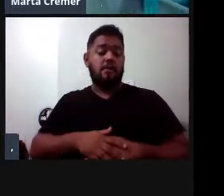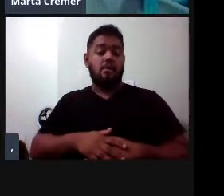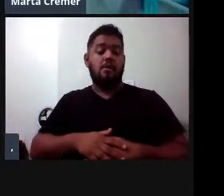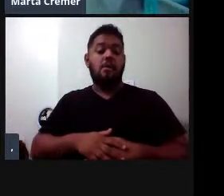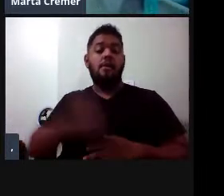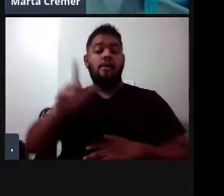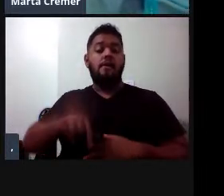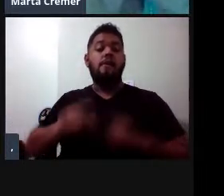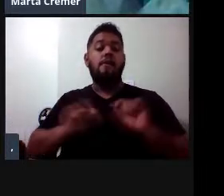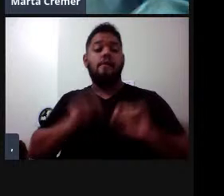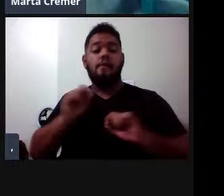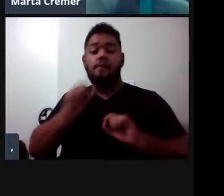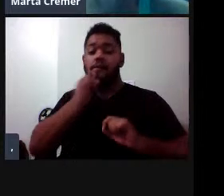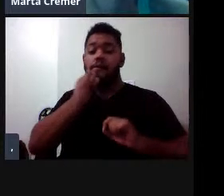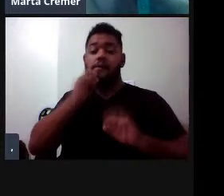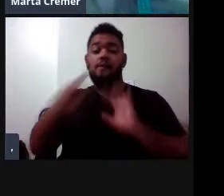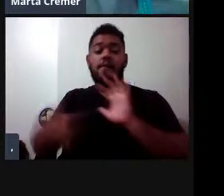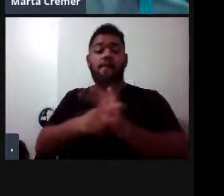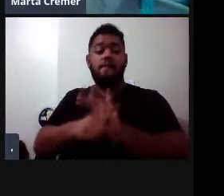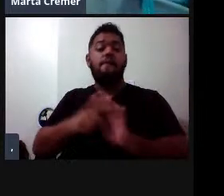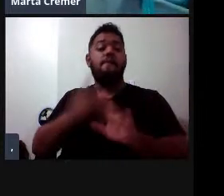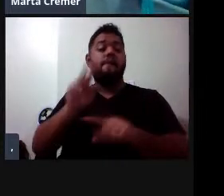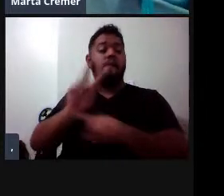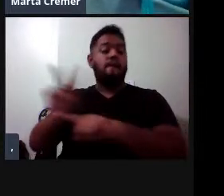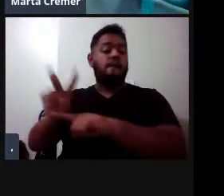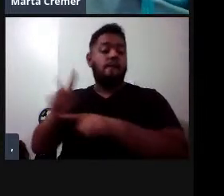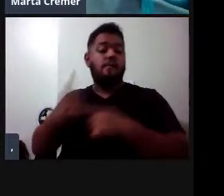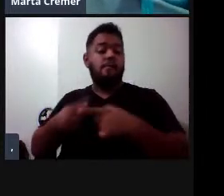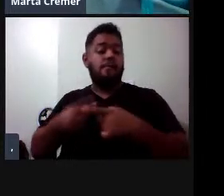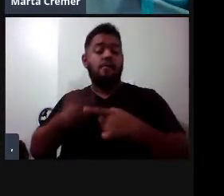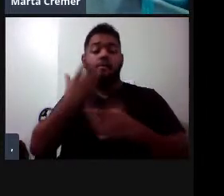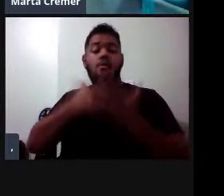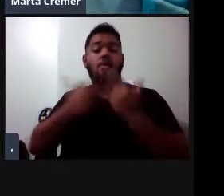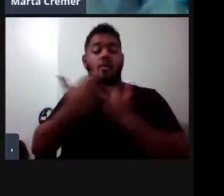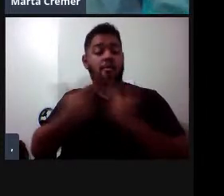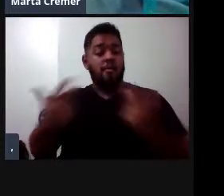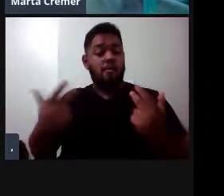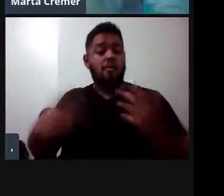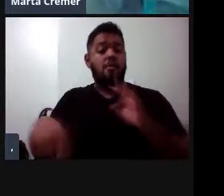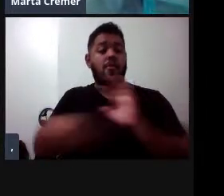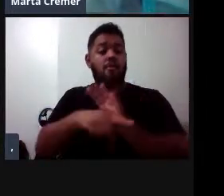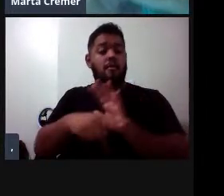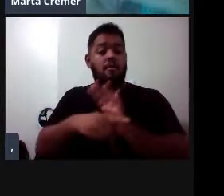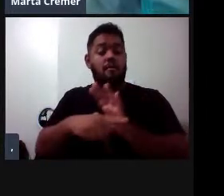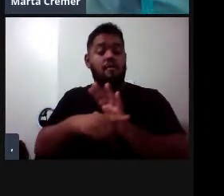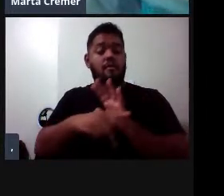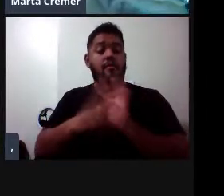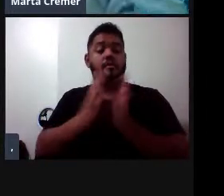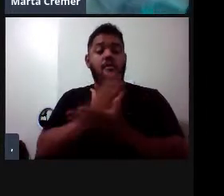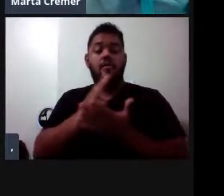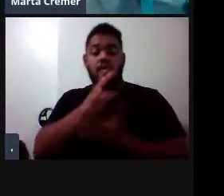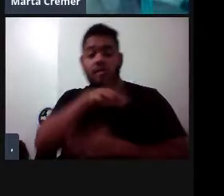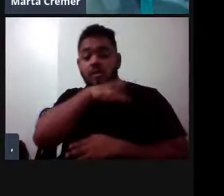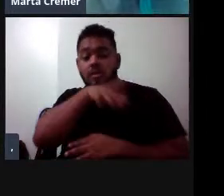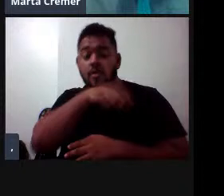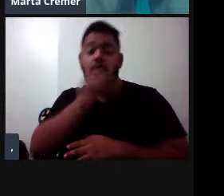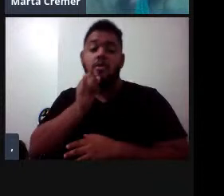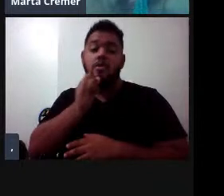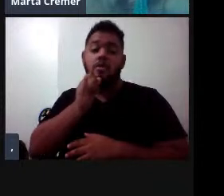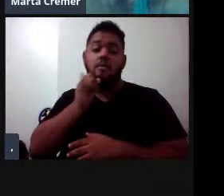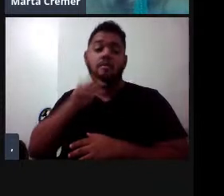a guardiã das florestas de macroalgas porque ela se alimenta dos predadores dessas macroalgas, como estrelas, estrelas do mar,